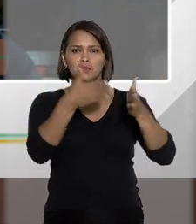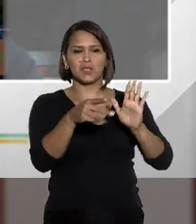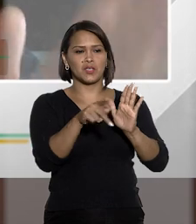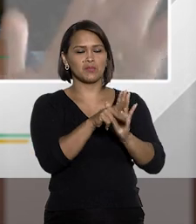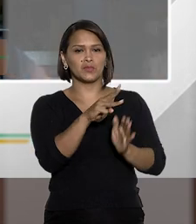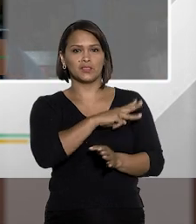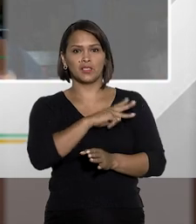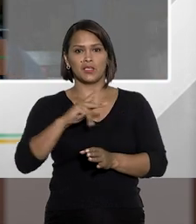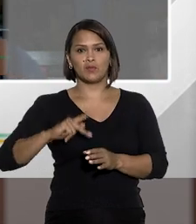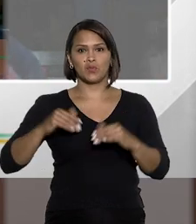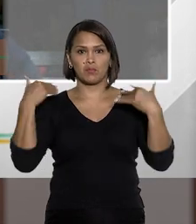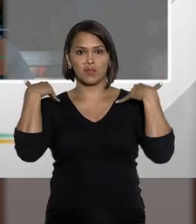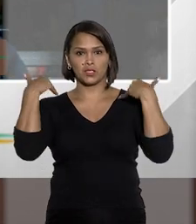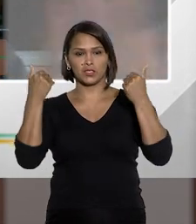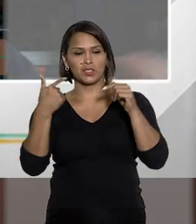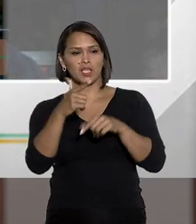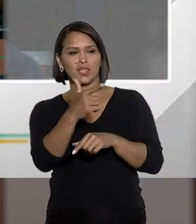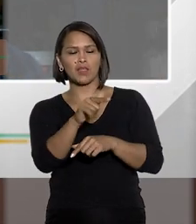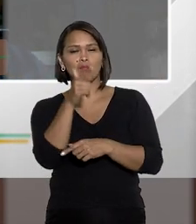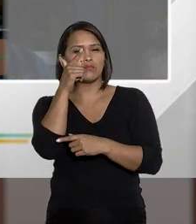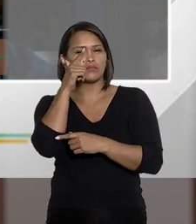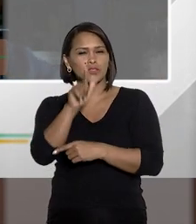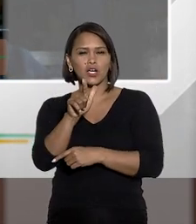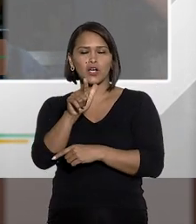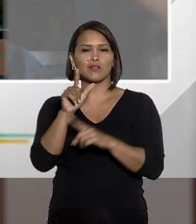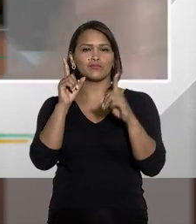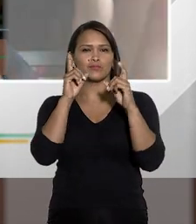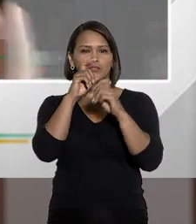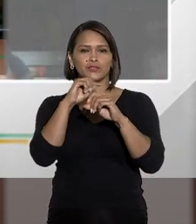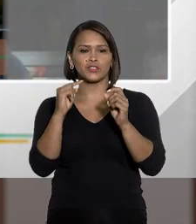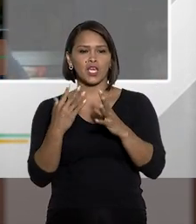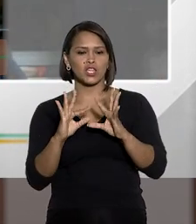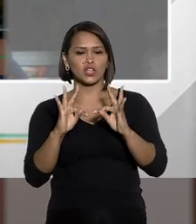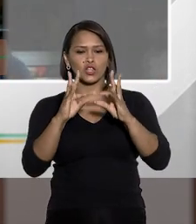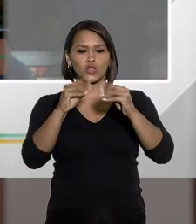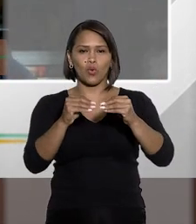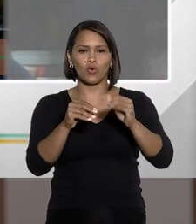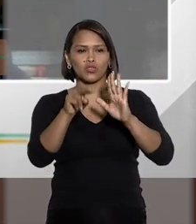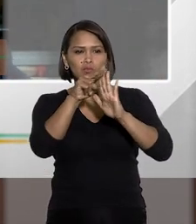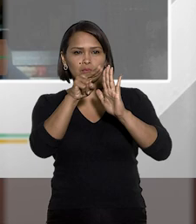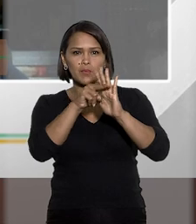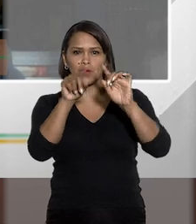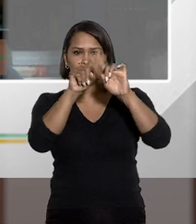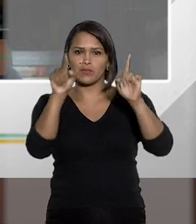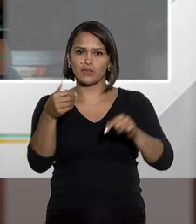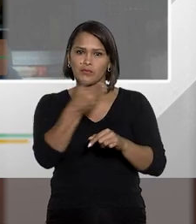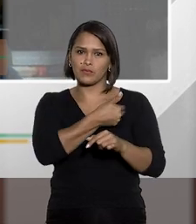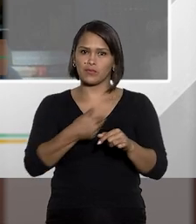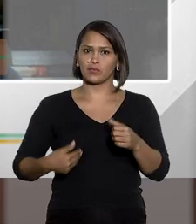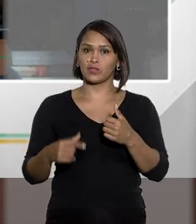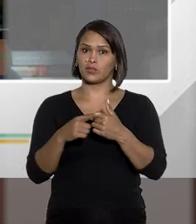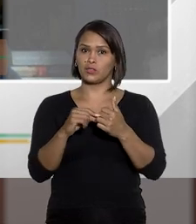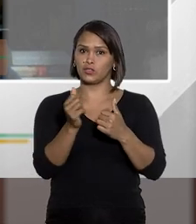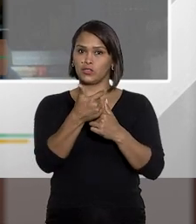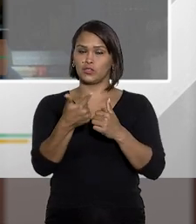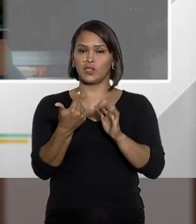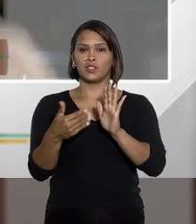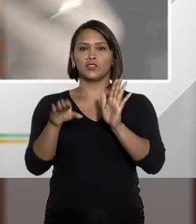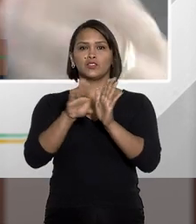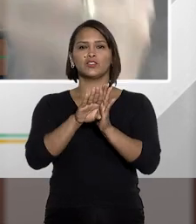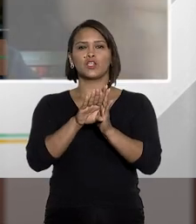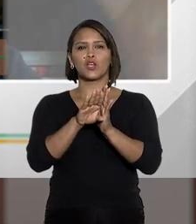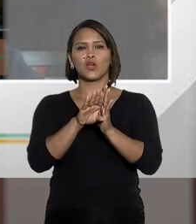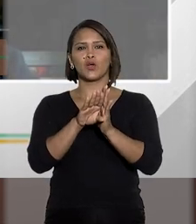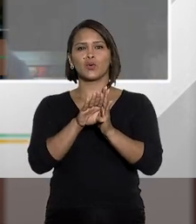miram Ministério Público e Magistratura. Então, você não consegue abraçar todos aqueles servidores mencionados no artigo 2º.